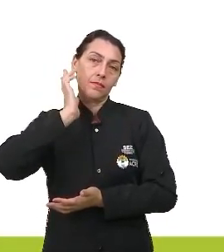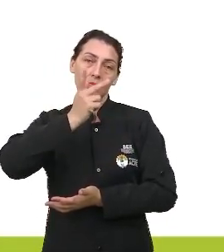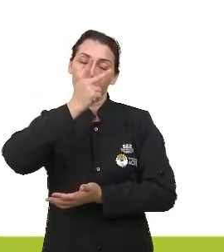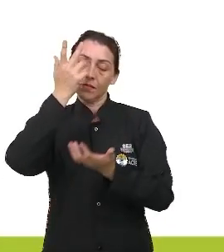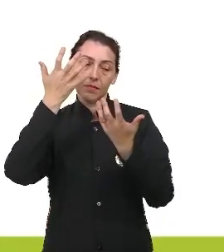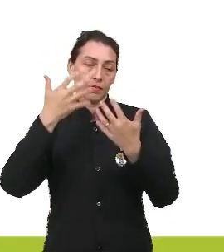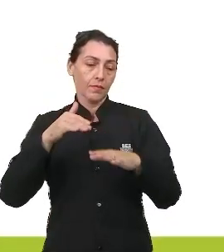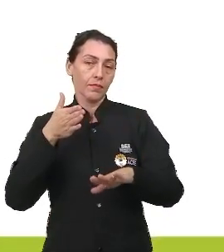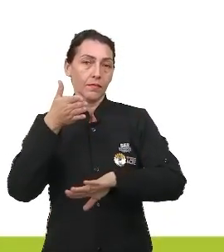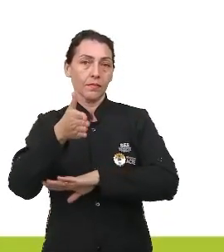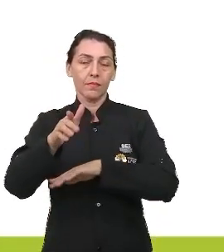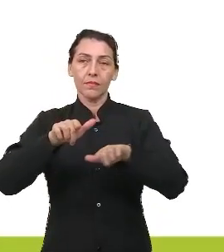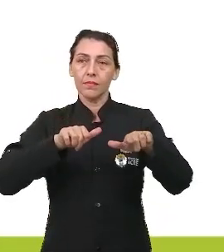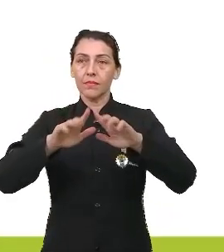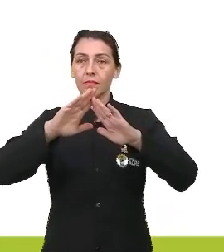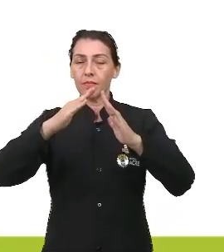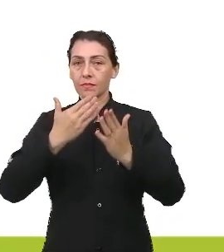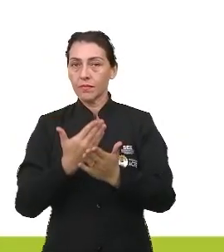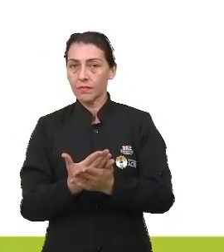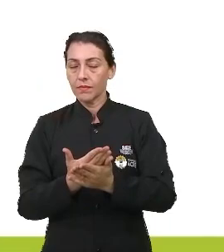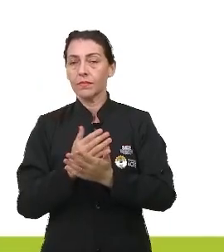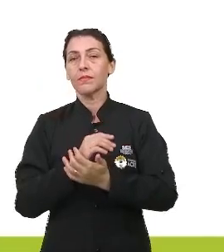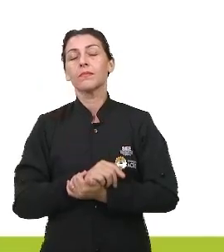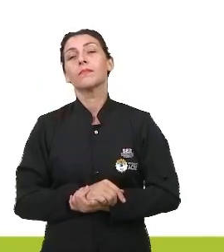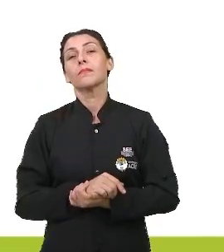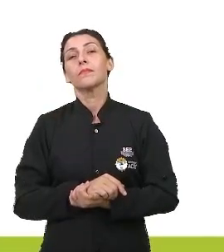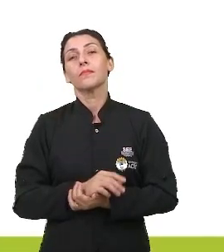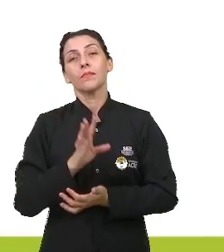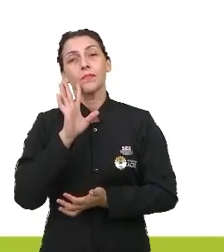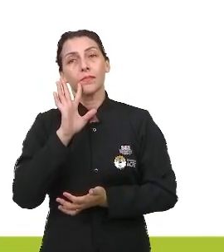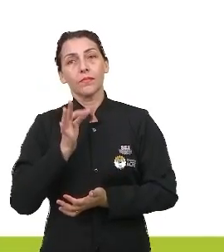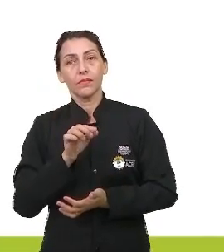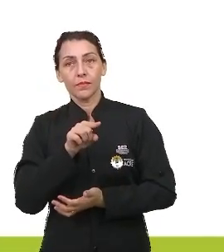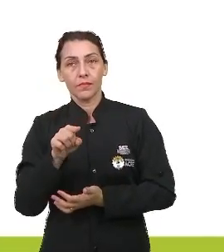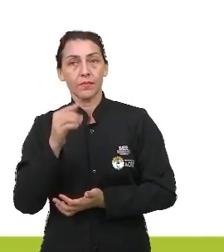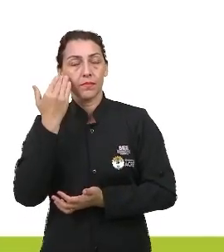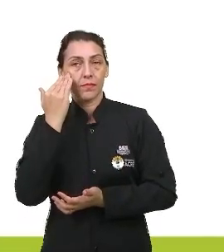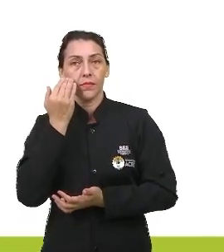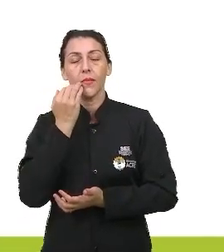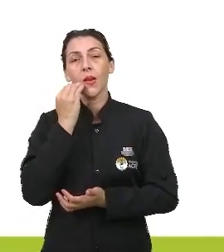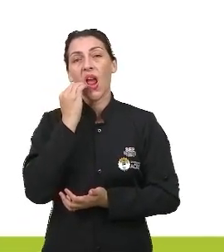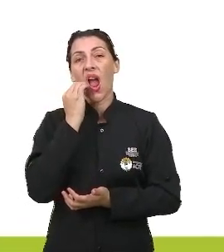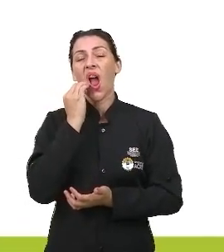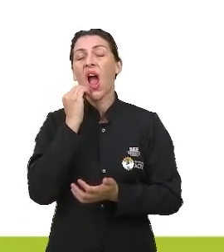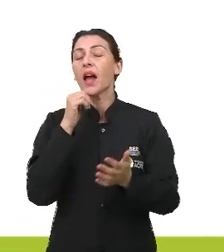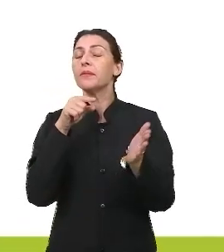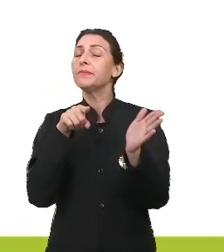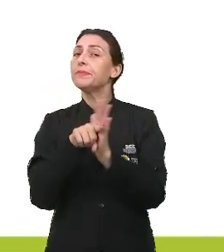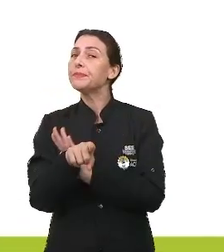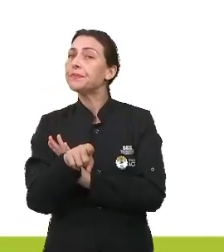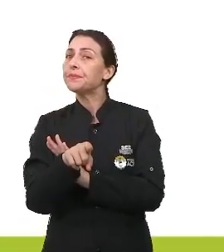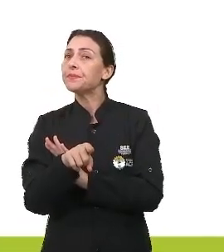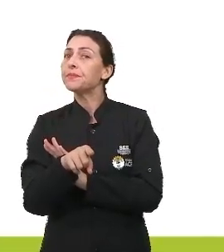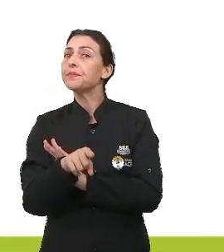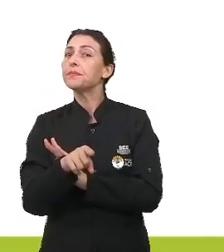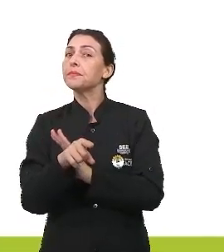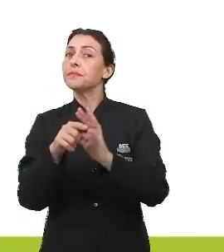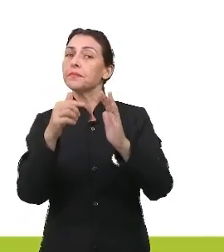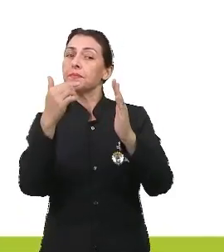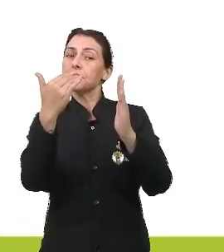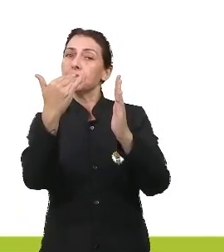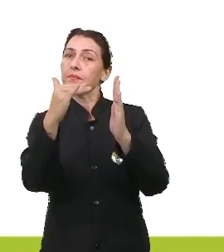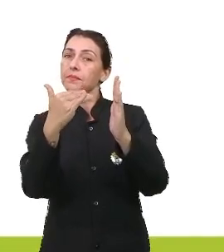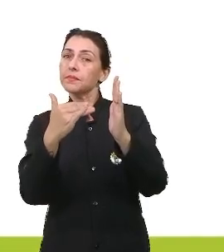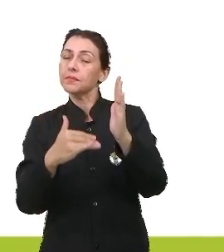ir para o trabalho, para a escola, enfim, tenho certeza que você compreendeu. Aí pergunta-se, nas alternativas